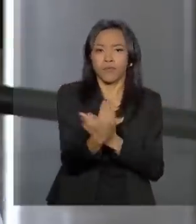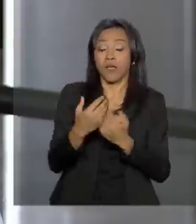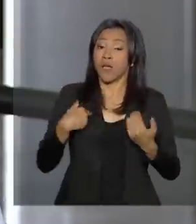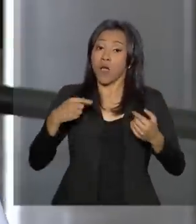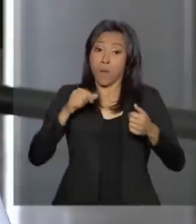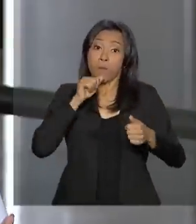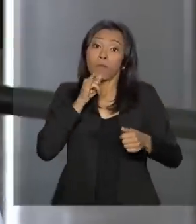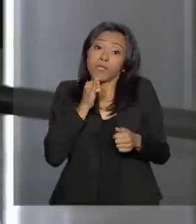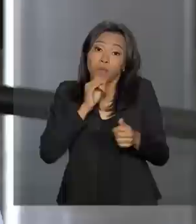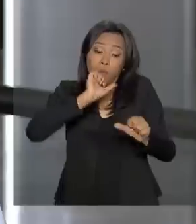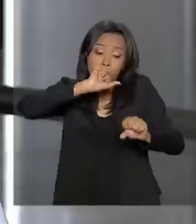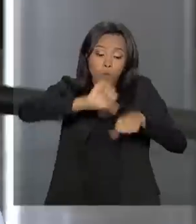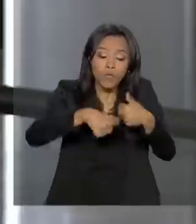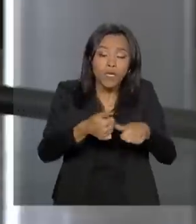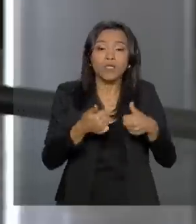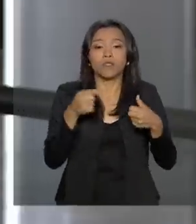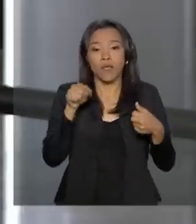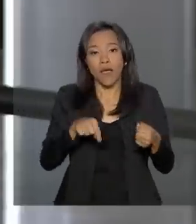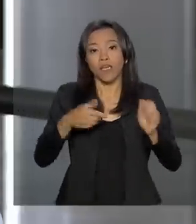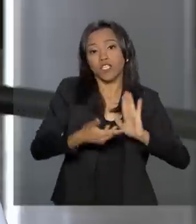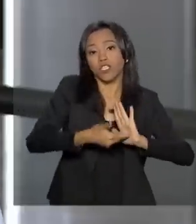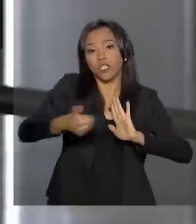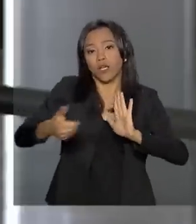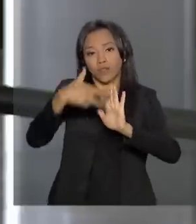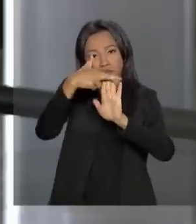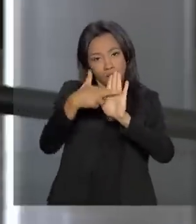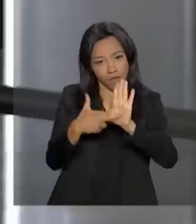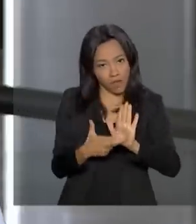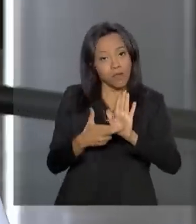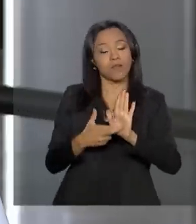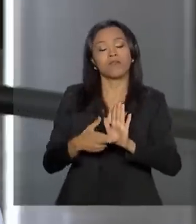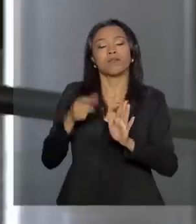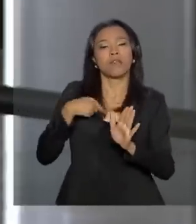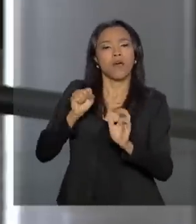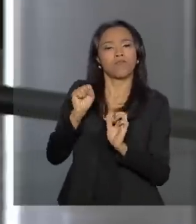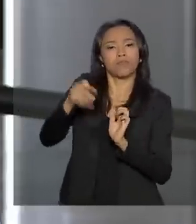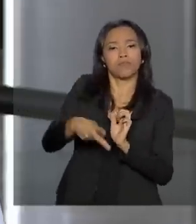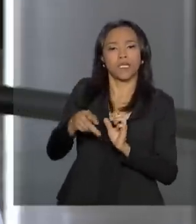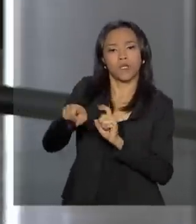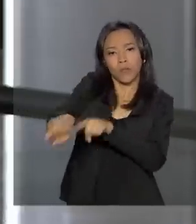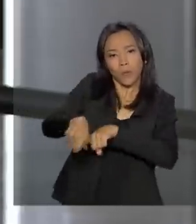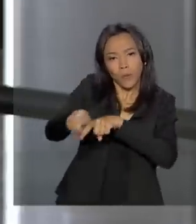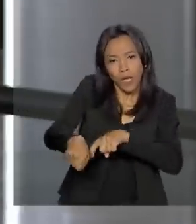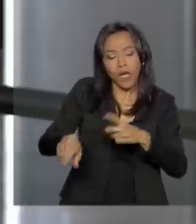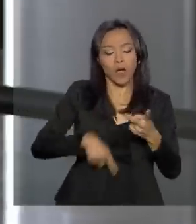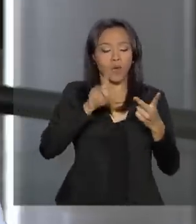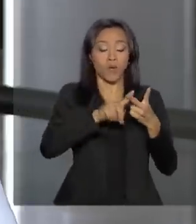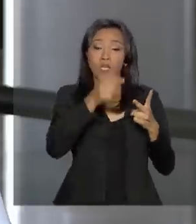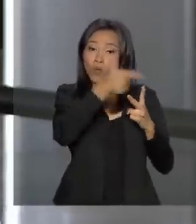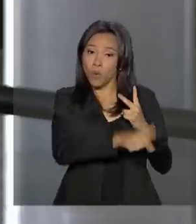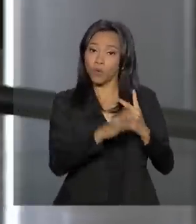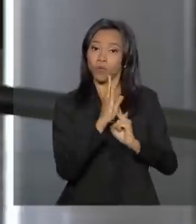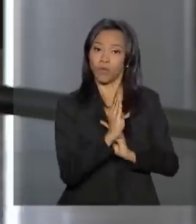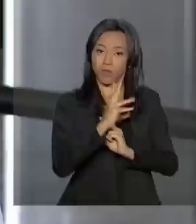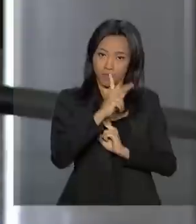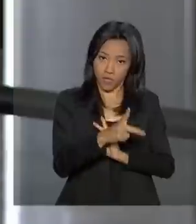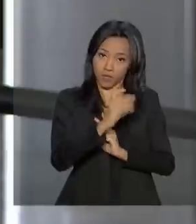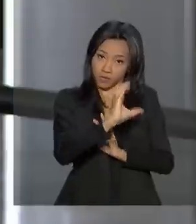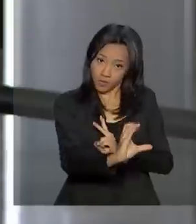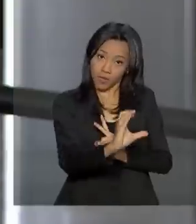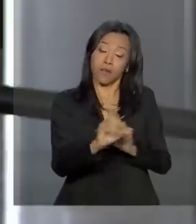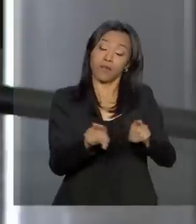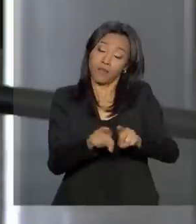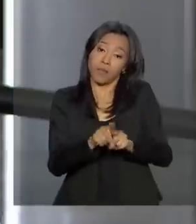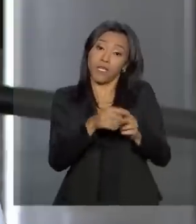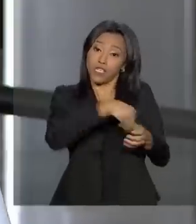destaco, por exemplo, a retirada das regras da aposentadoria rural, também do benefício de prestação continuada, além da exclusão de